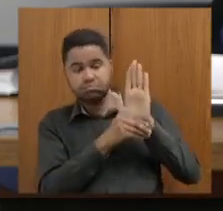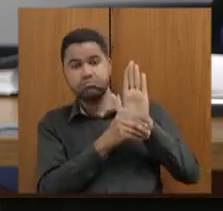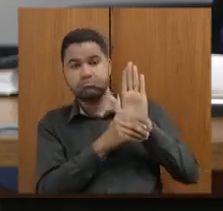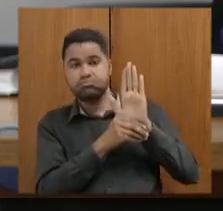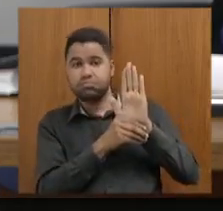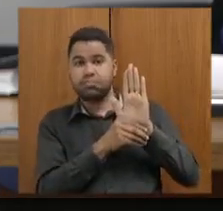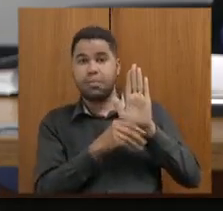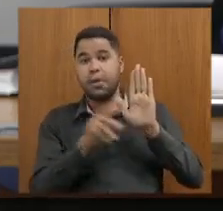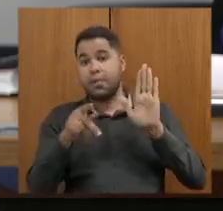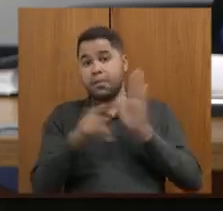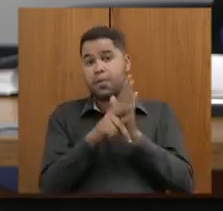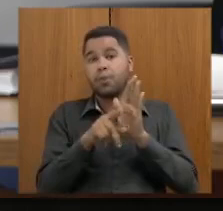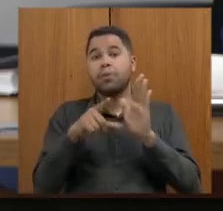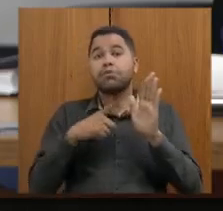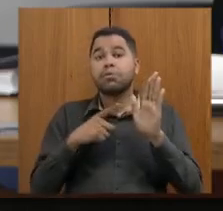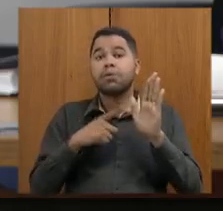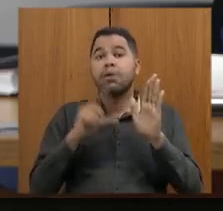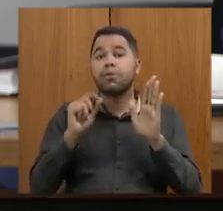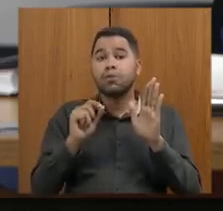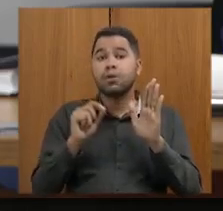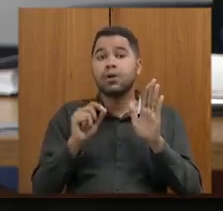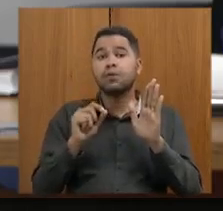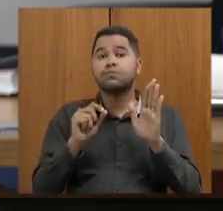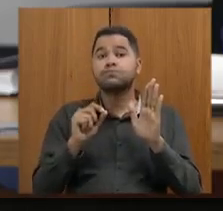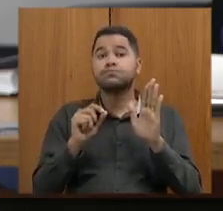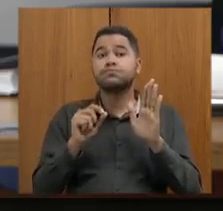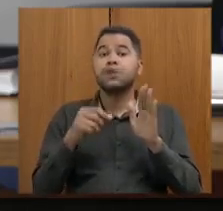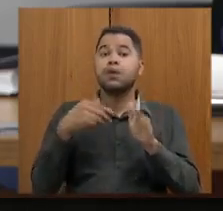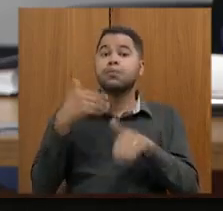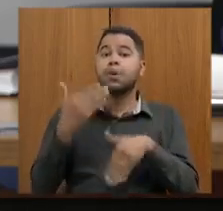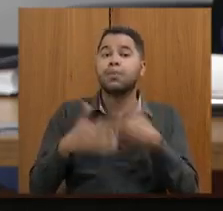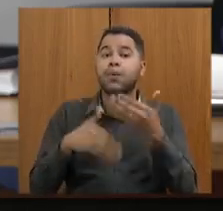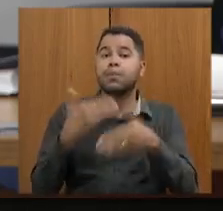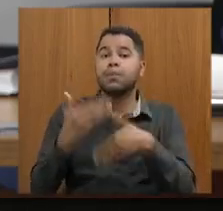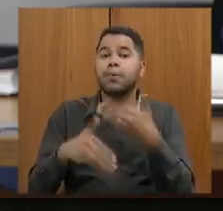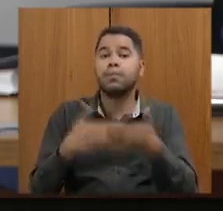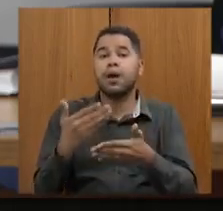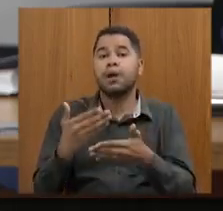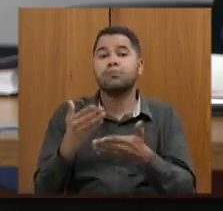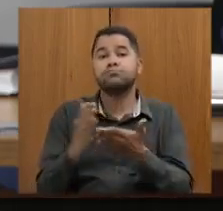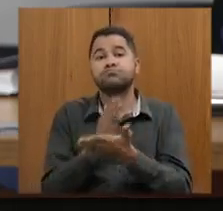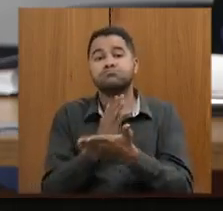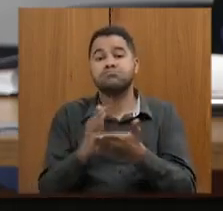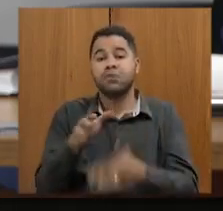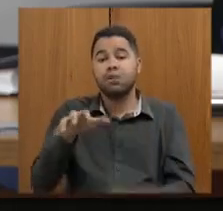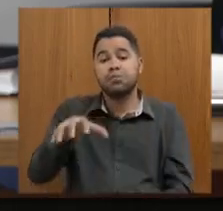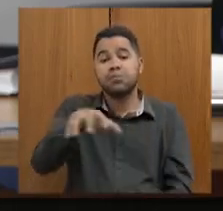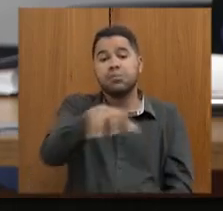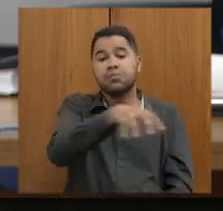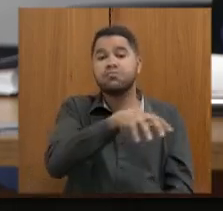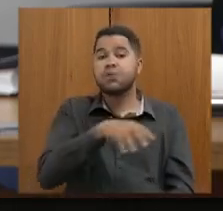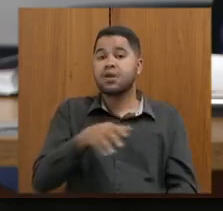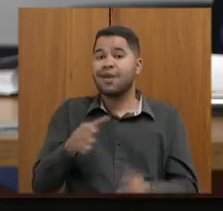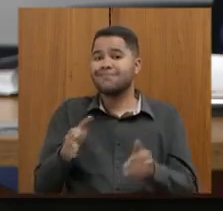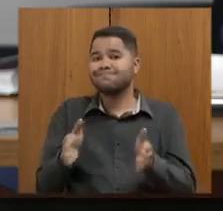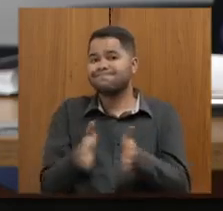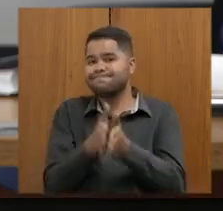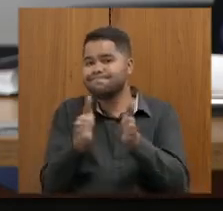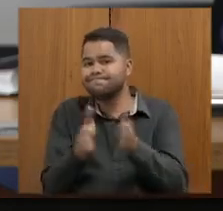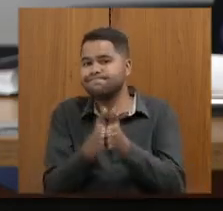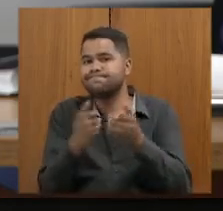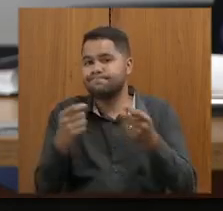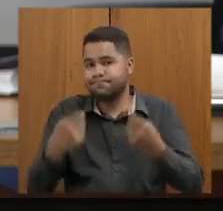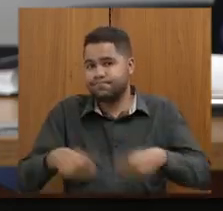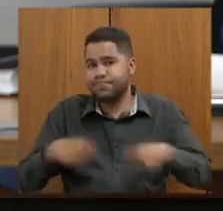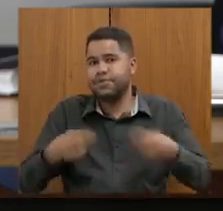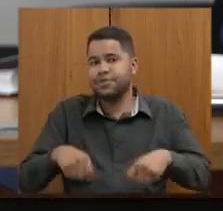são escolas com IDEBs que estão em avanço e muitas vezes nas regiões mais carentes do nosso estado aquelas que